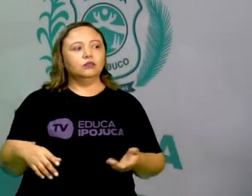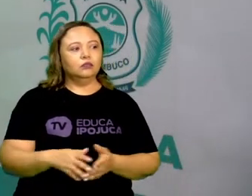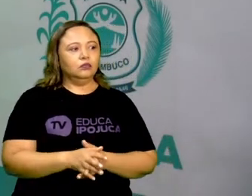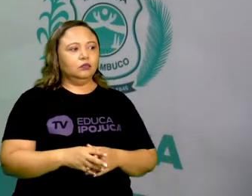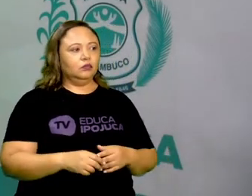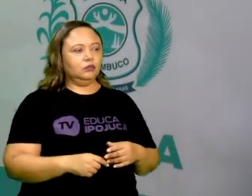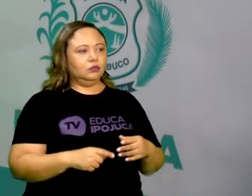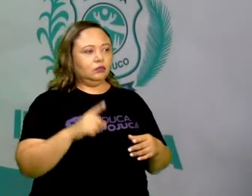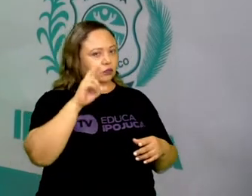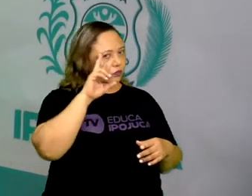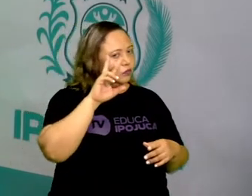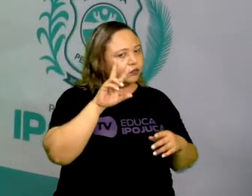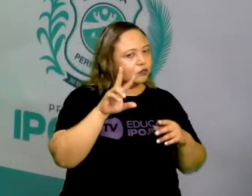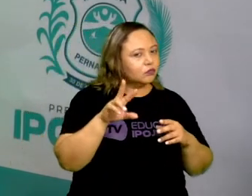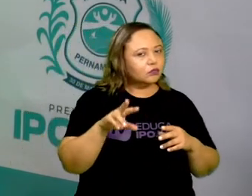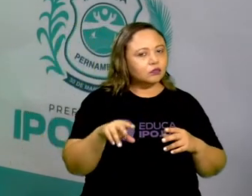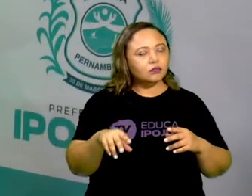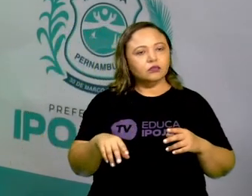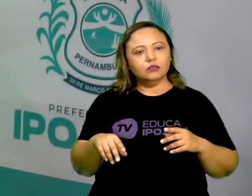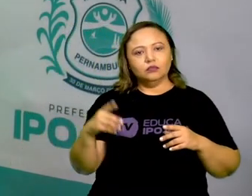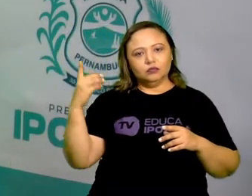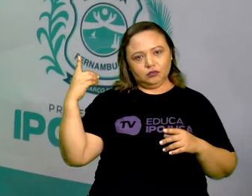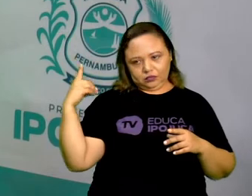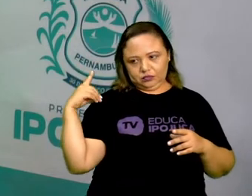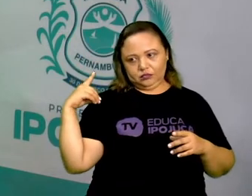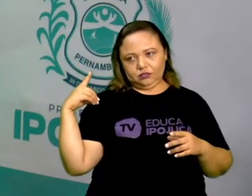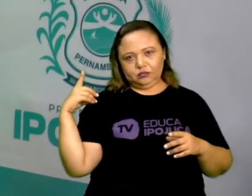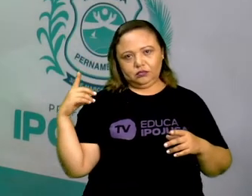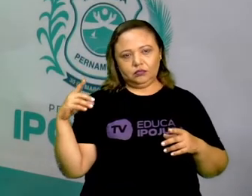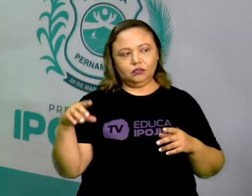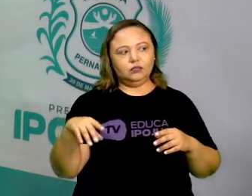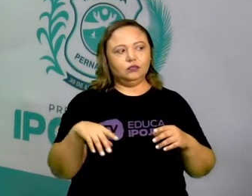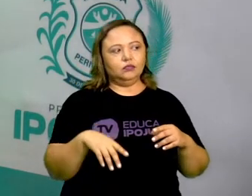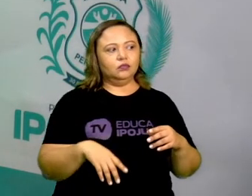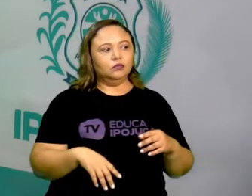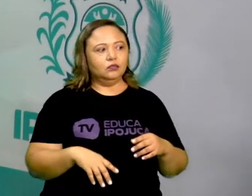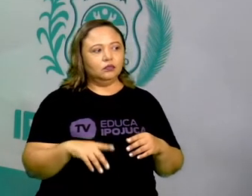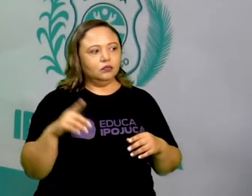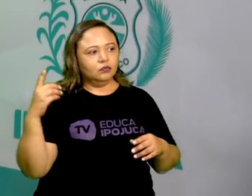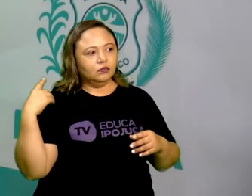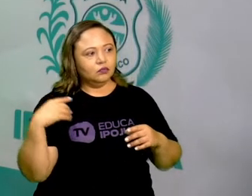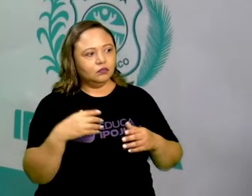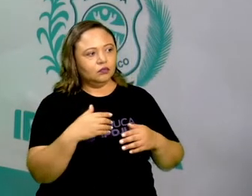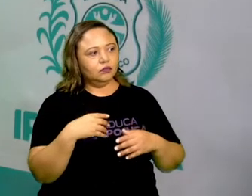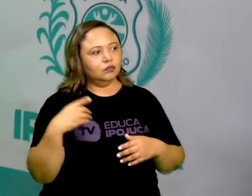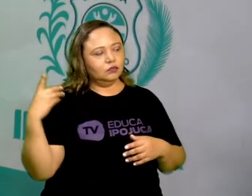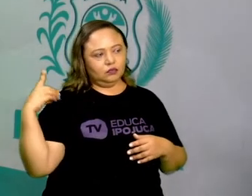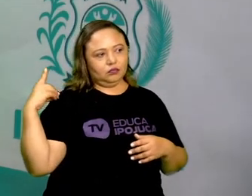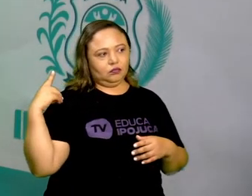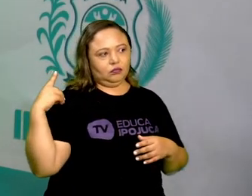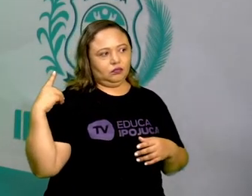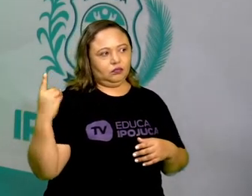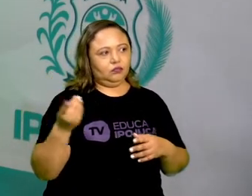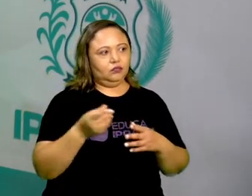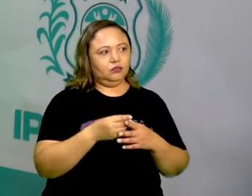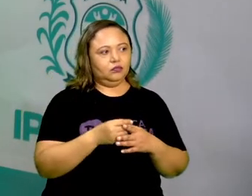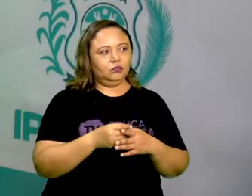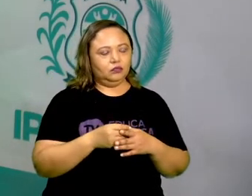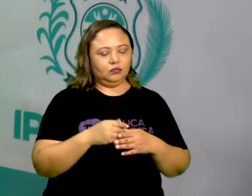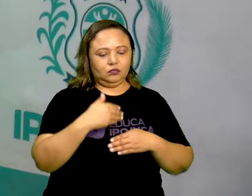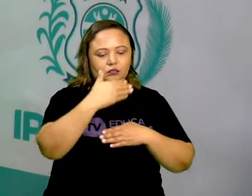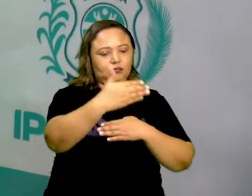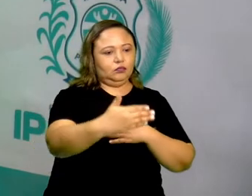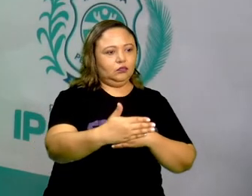Ó, vamos olhar direitinho. Está à direita. Está aqui na frente. Aqui, à direita. Na